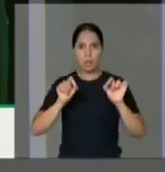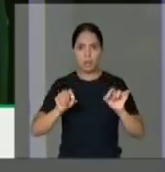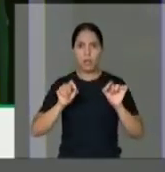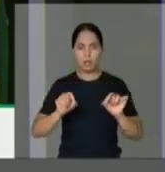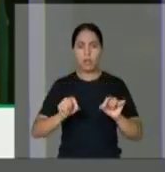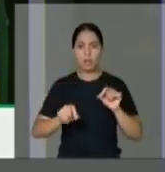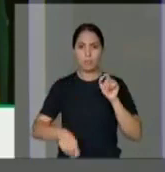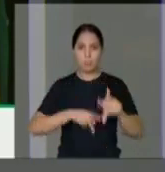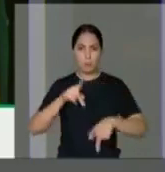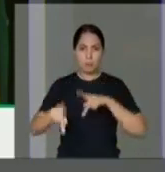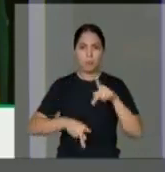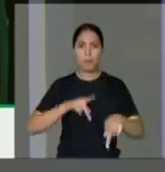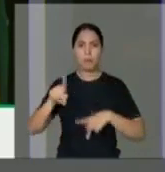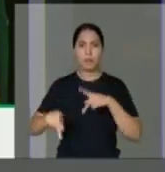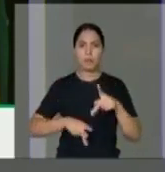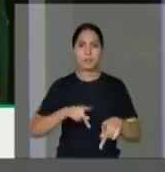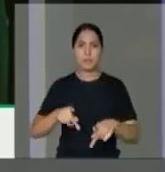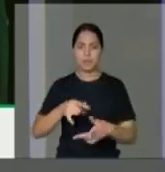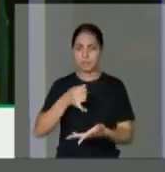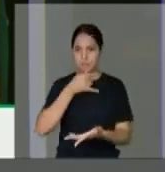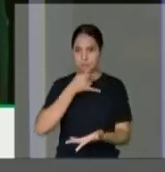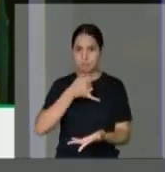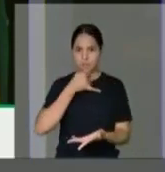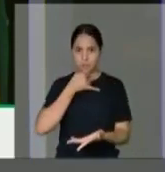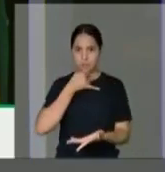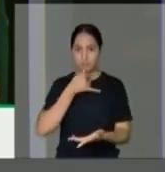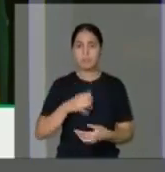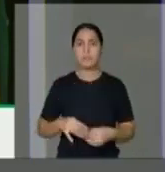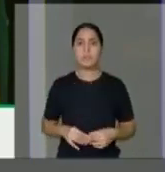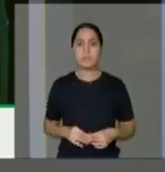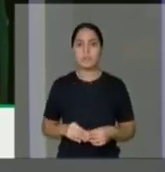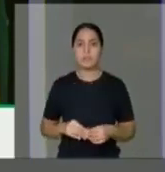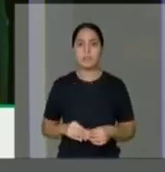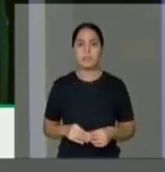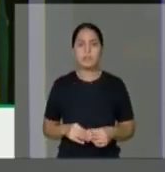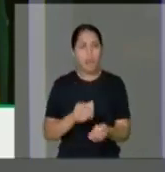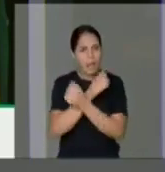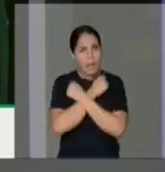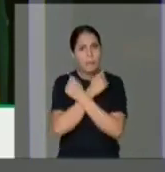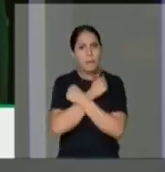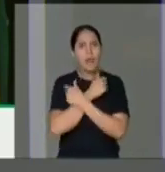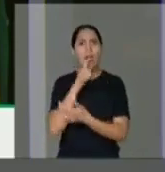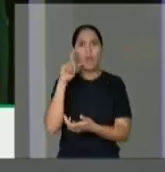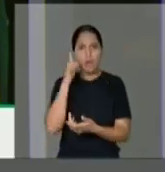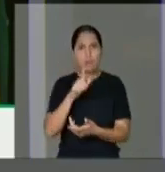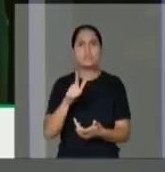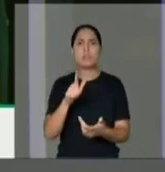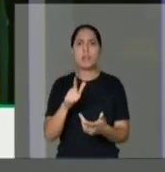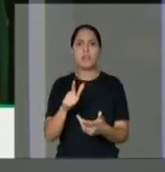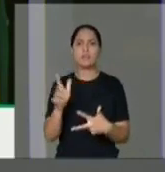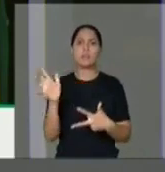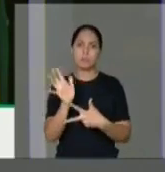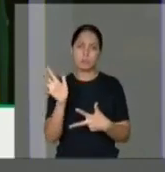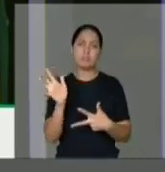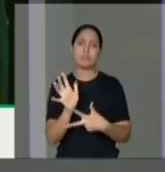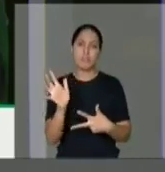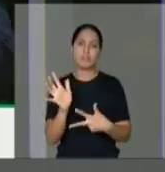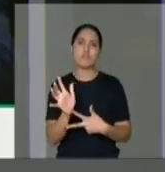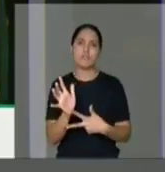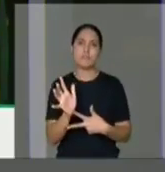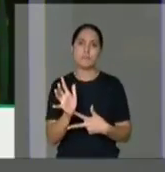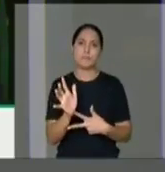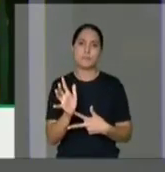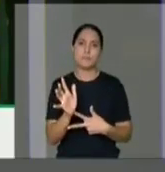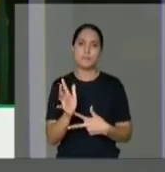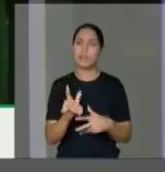que padecem, infelizmente, por este mal, possa ter um abraço mais forte deste poder legislativo, quer seja